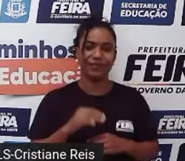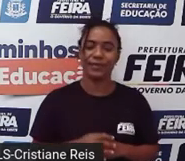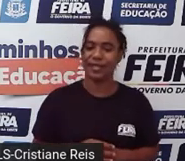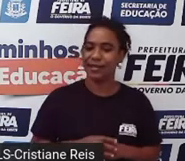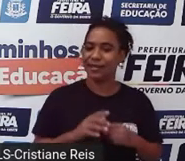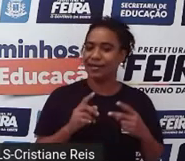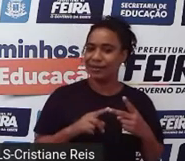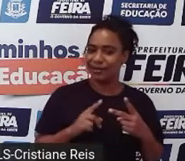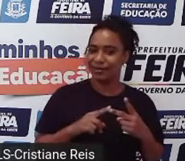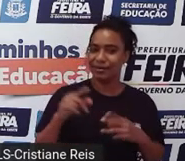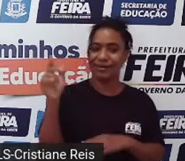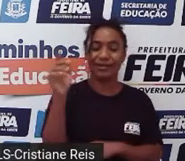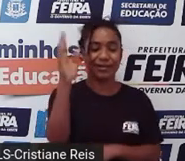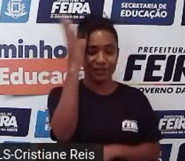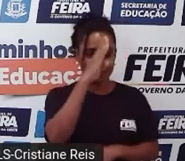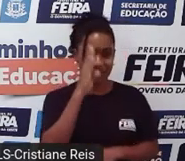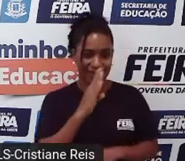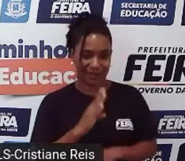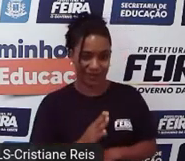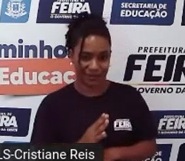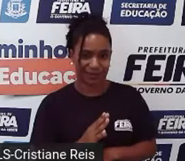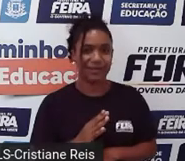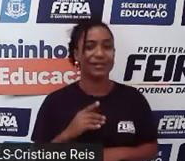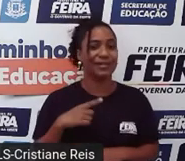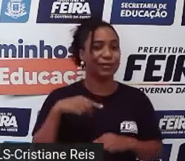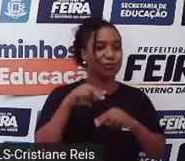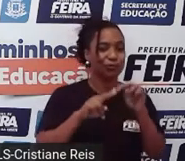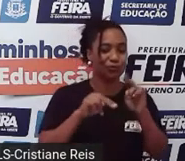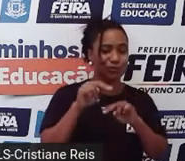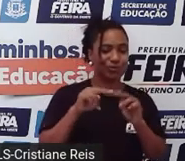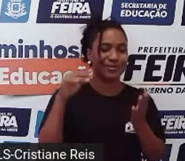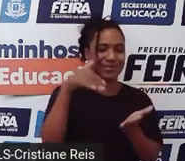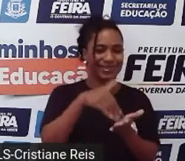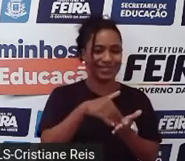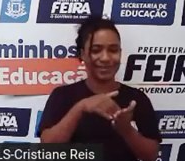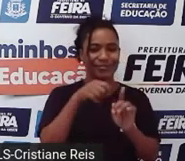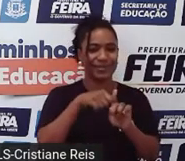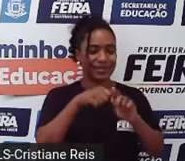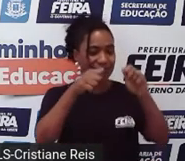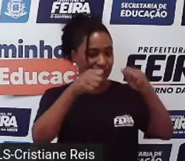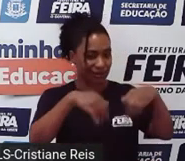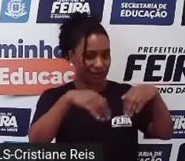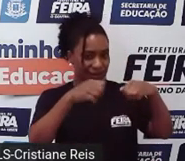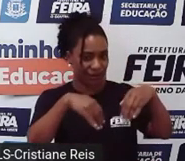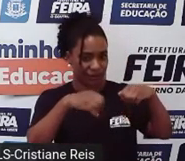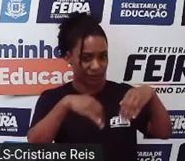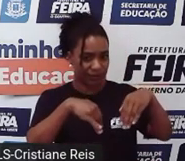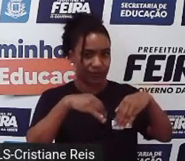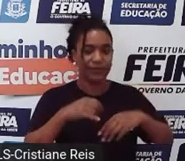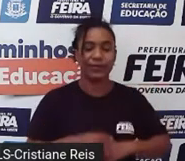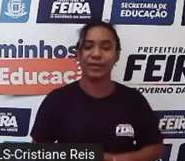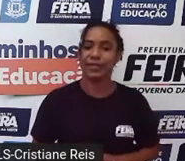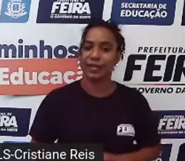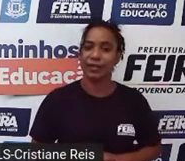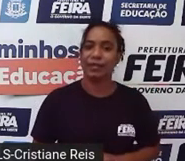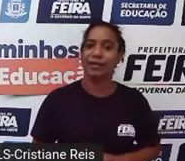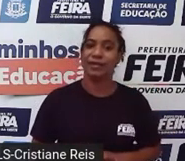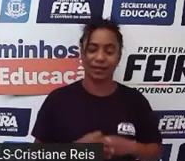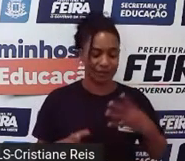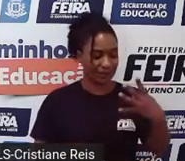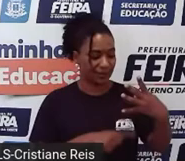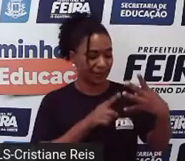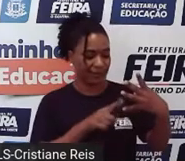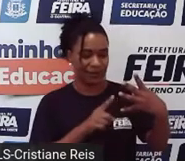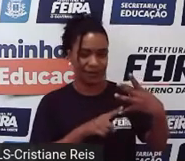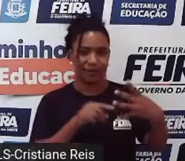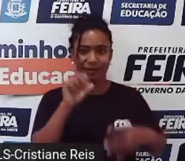é de junho a setembro. in the last one, então, a última, a estação do ano, is spring,